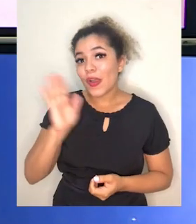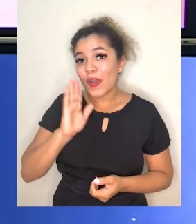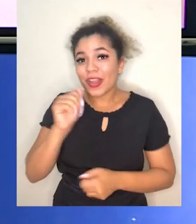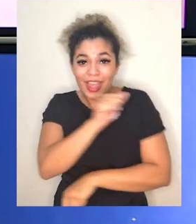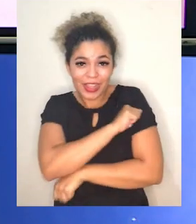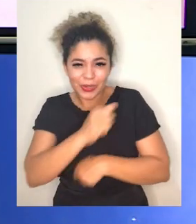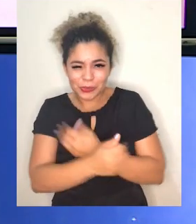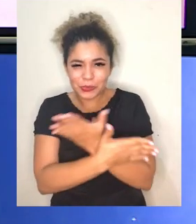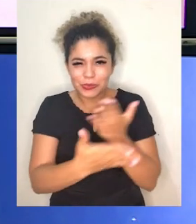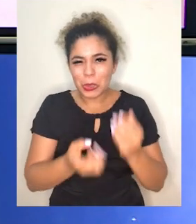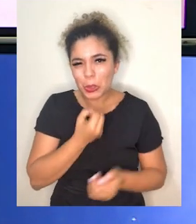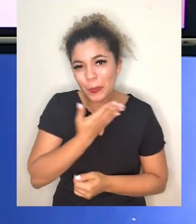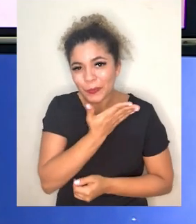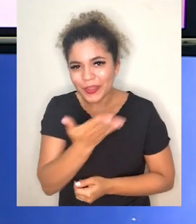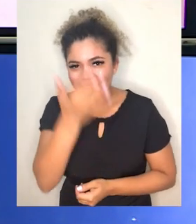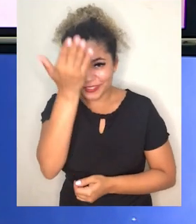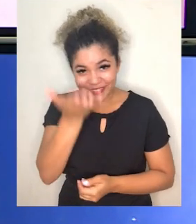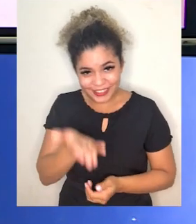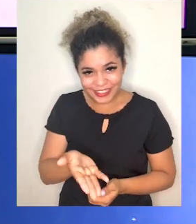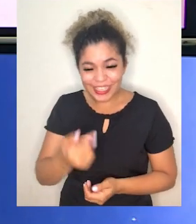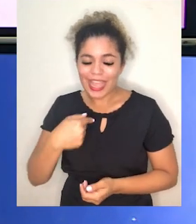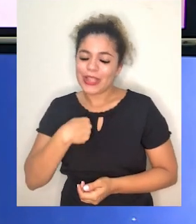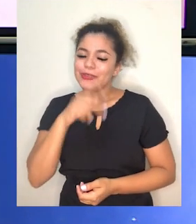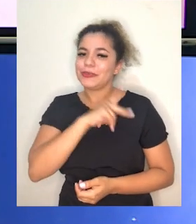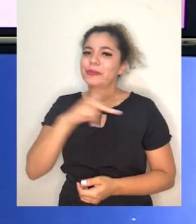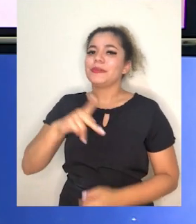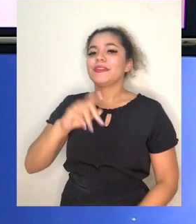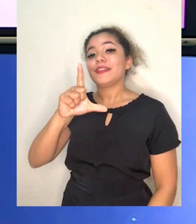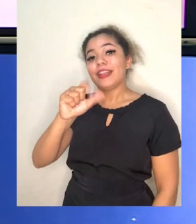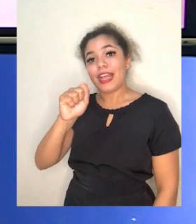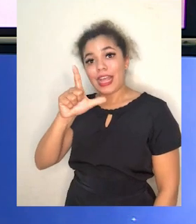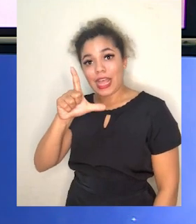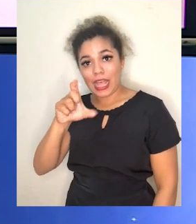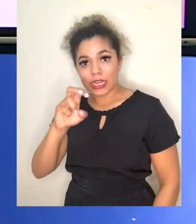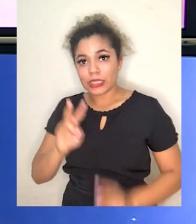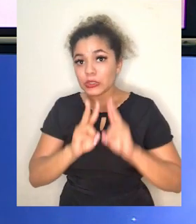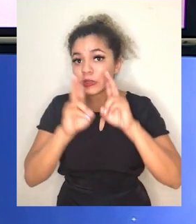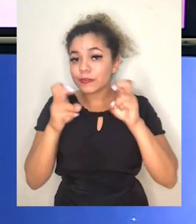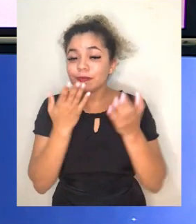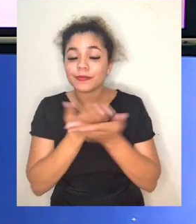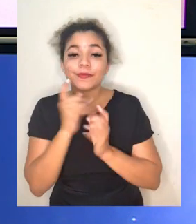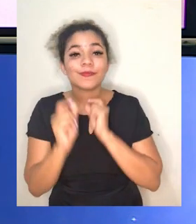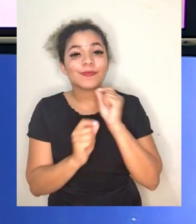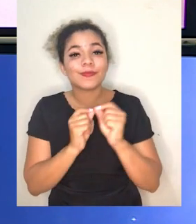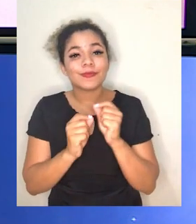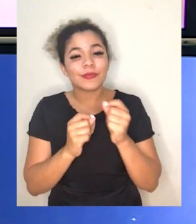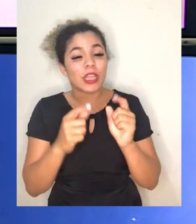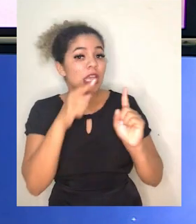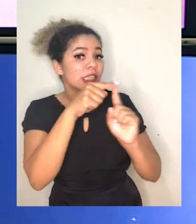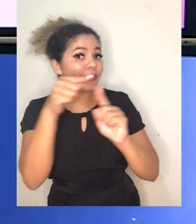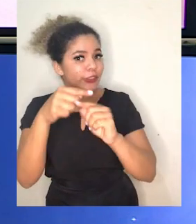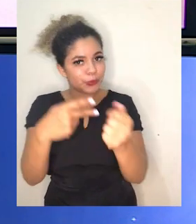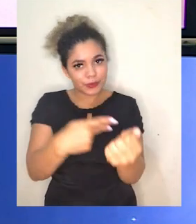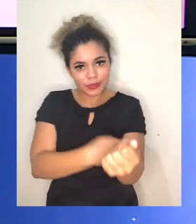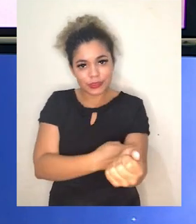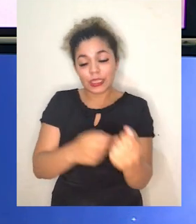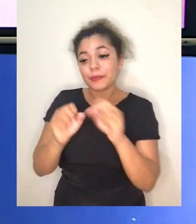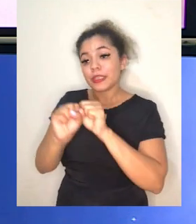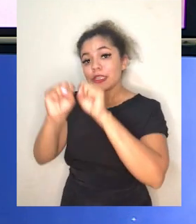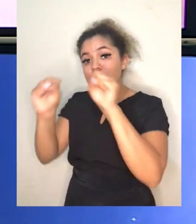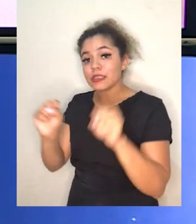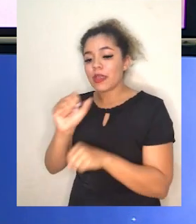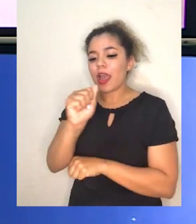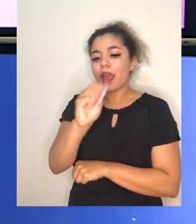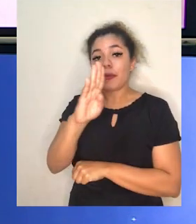Olá alunos, tudo bem com vocês? Eu sou a professora Linn e o tema da nossa aula de hoje é tipos sanguíneos e sistema BO.